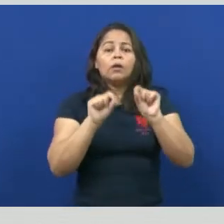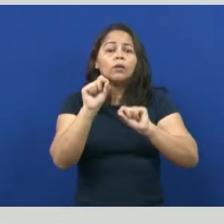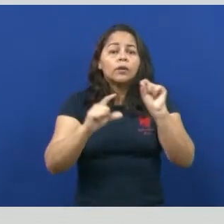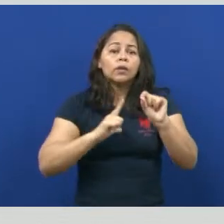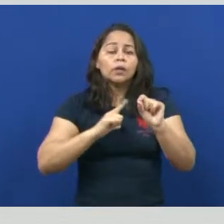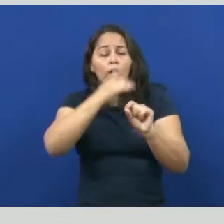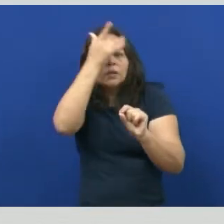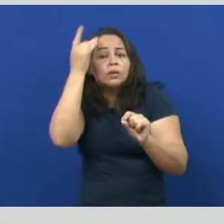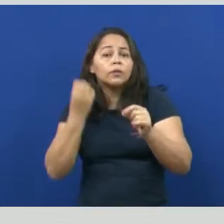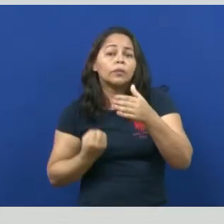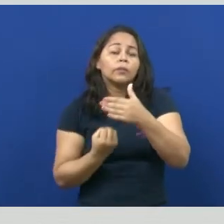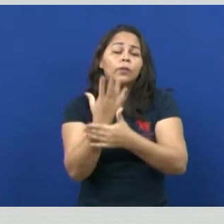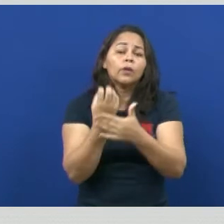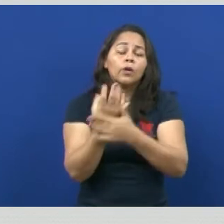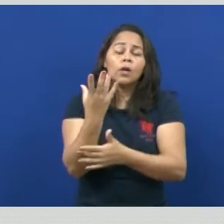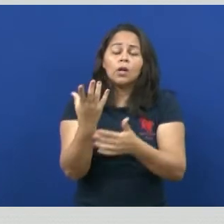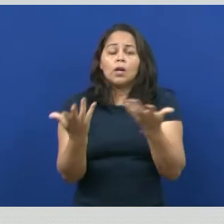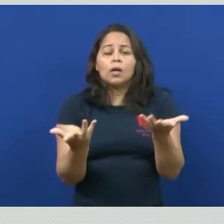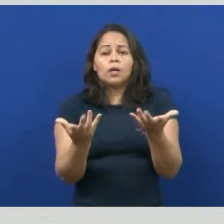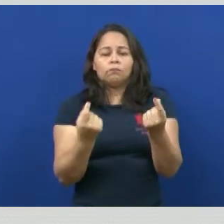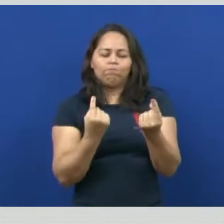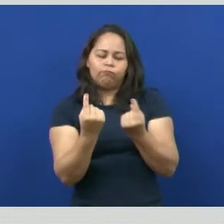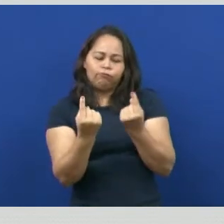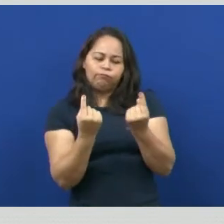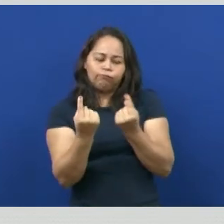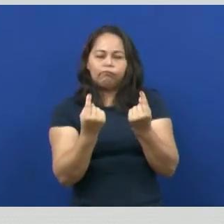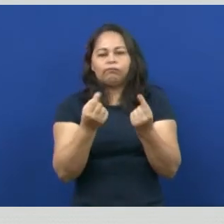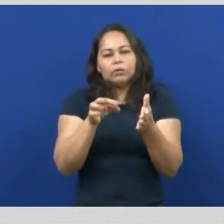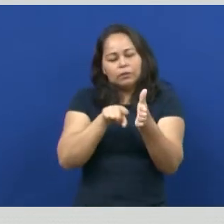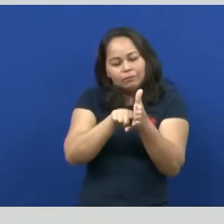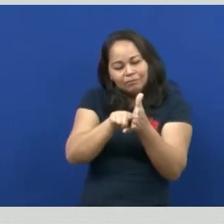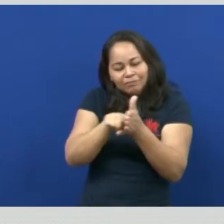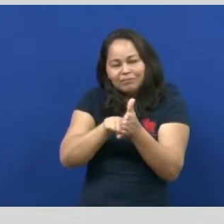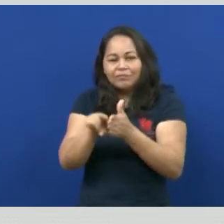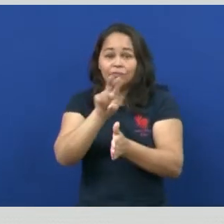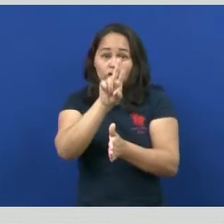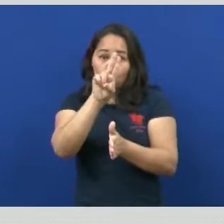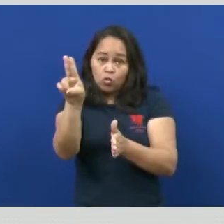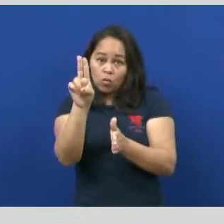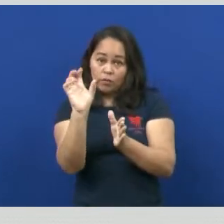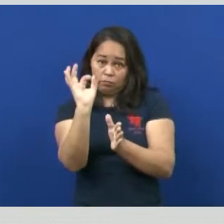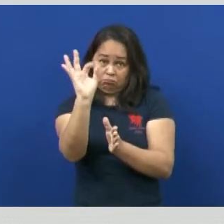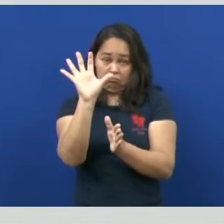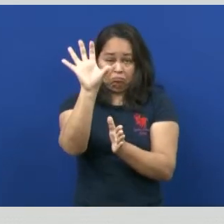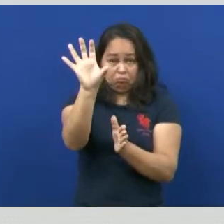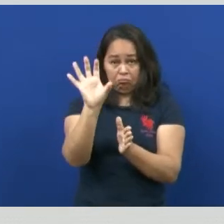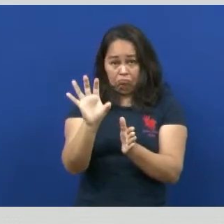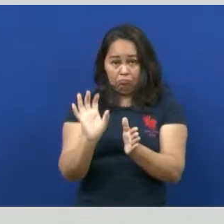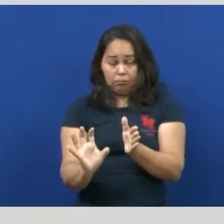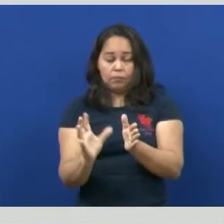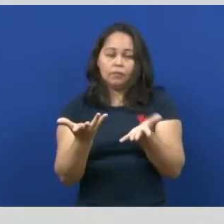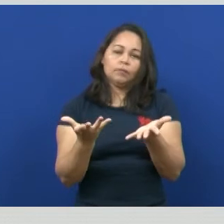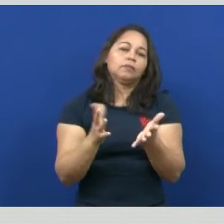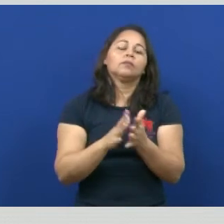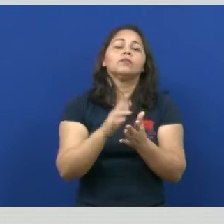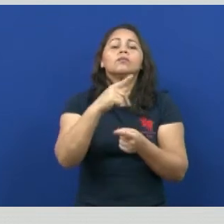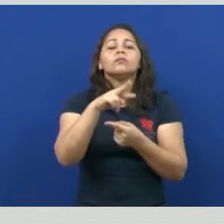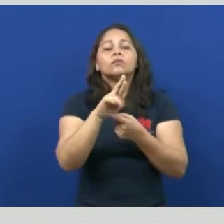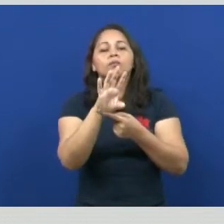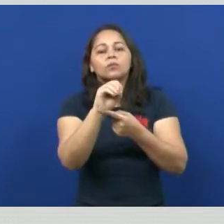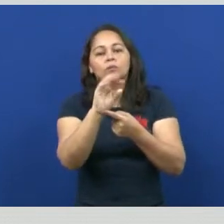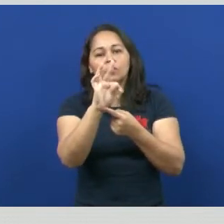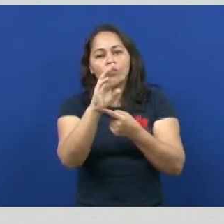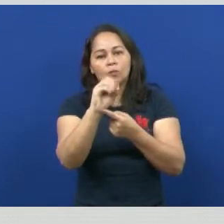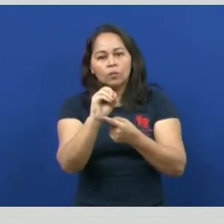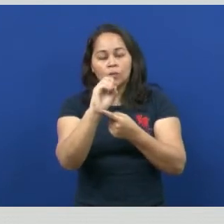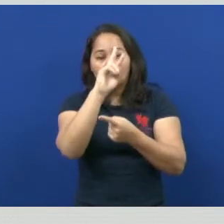geração posterior é que analisa aqueles acontecimentos passados e dão nome. E, então, a proto-história é esse período de